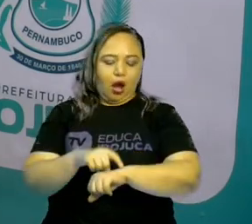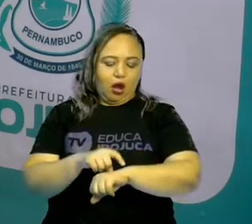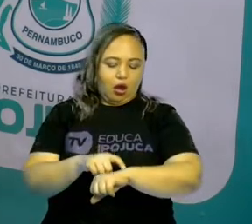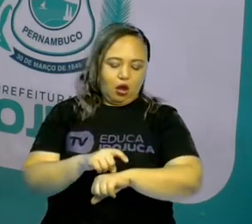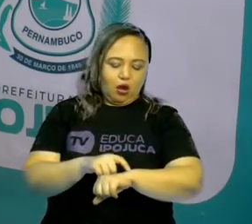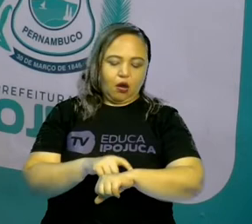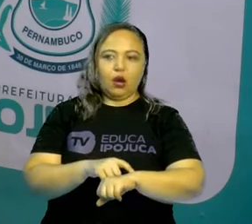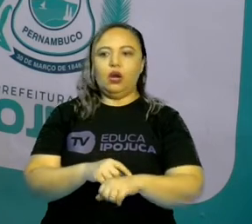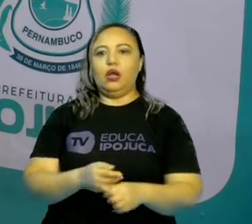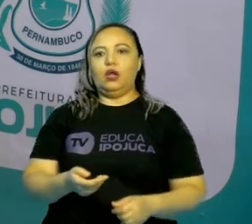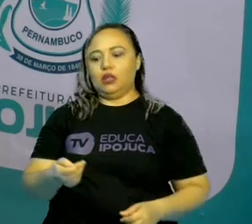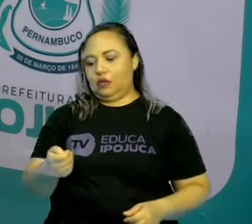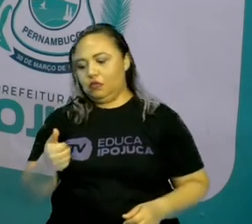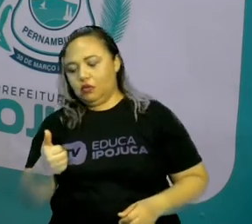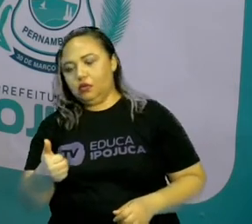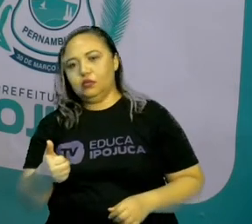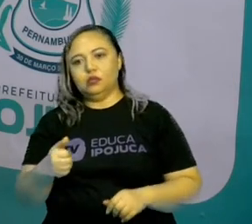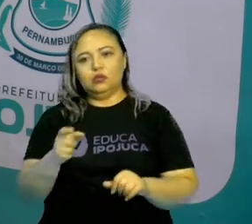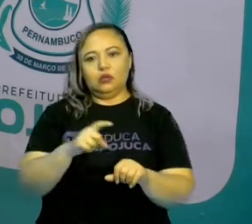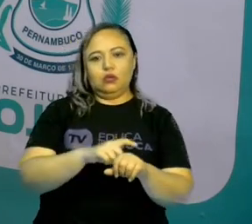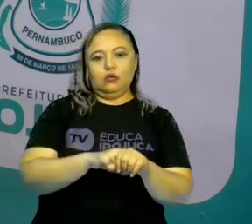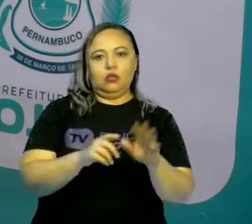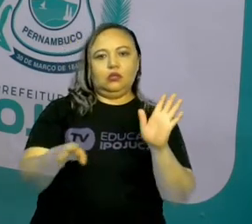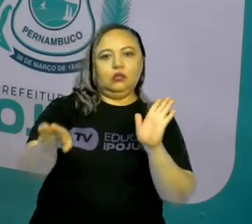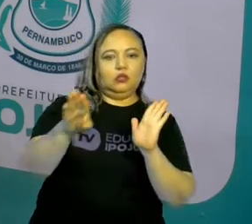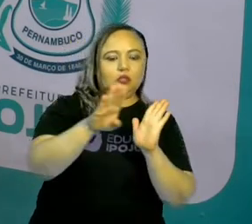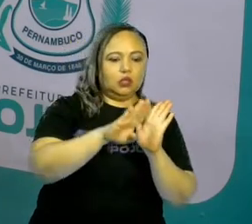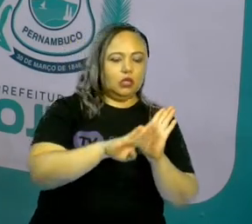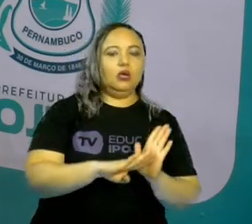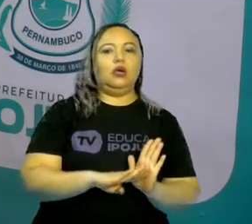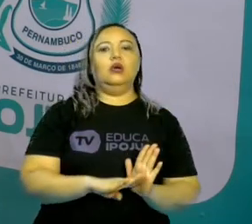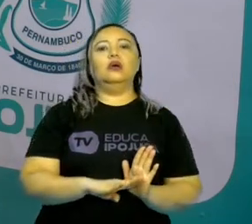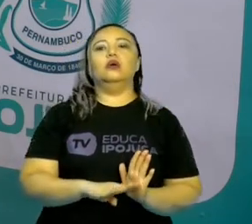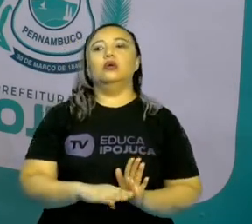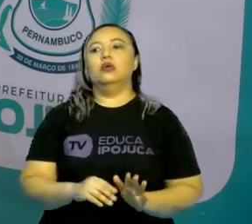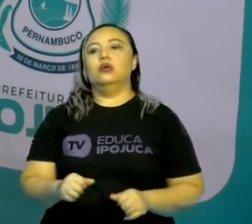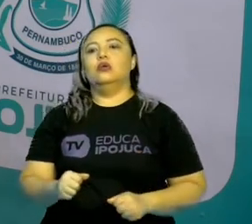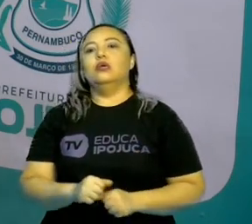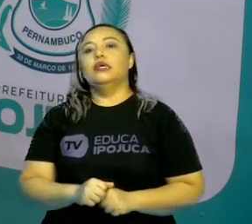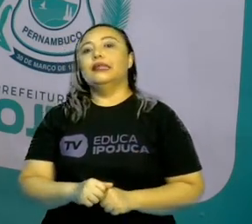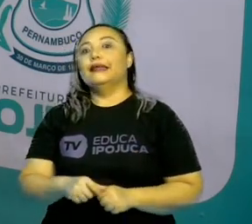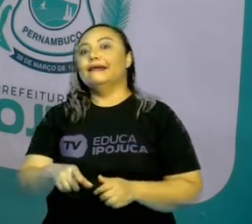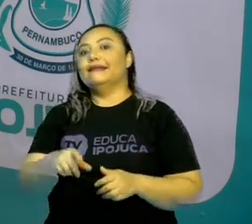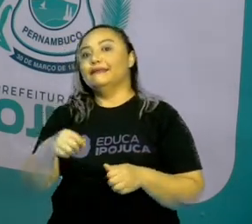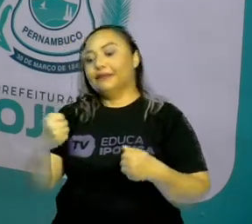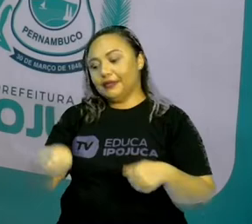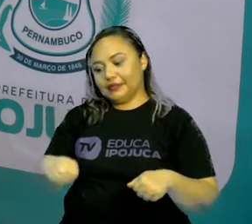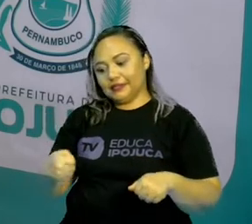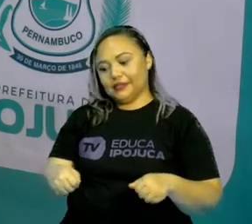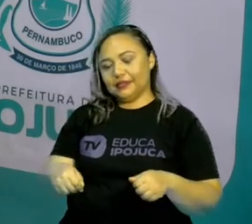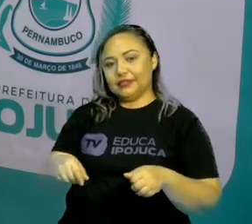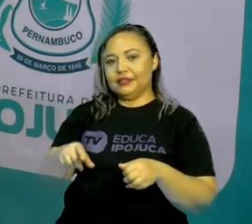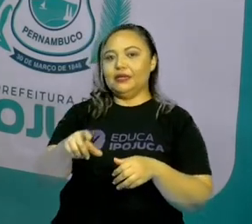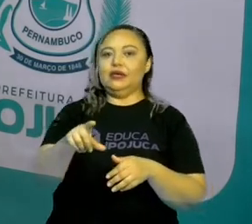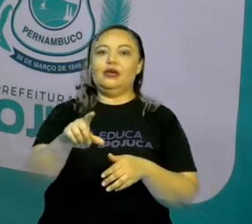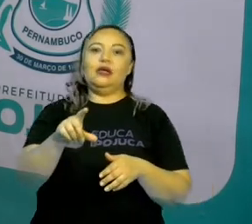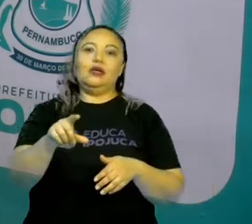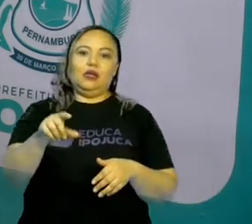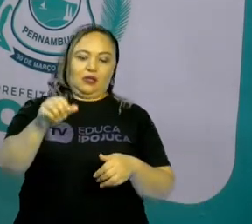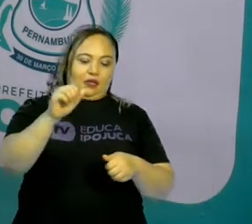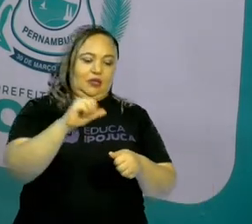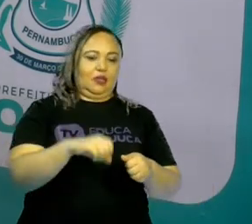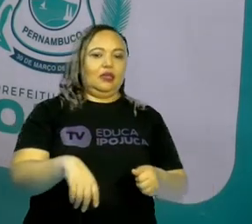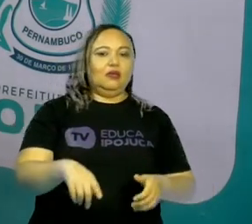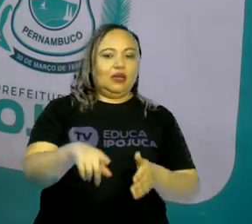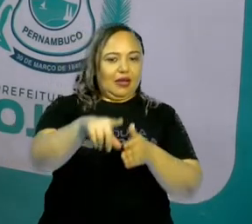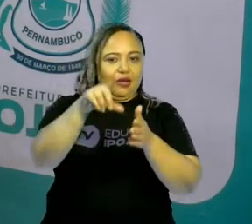opa, já está na hora de eu chegar lá para poder aguardar. Porque quem vai viajar não aguarda o avião em casa, não isso?